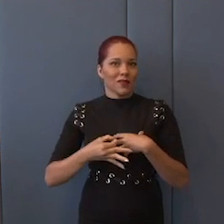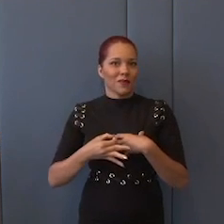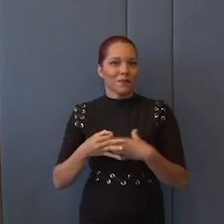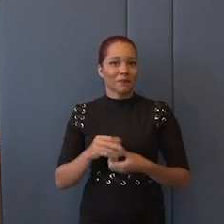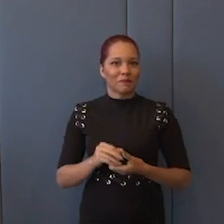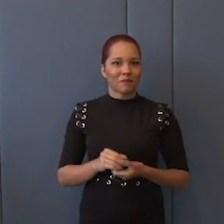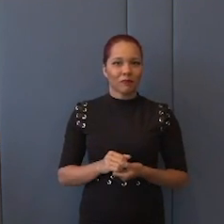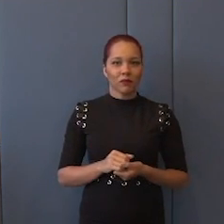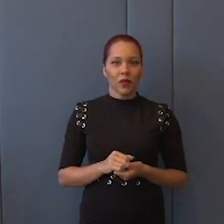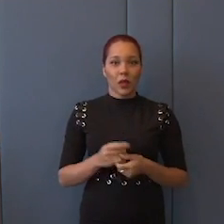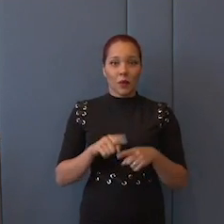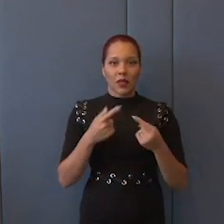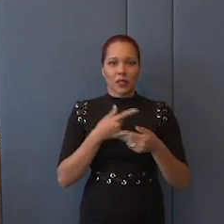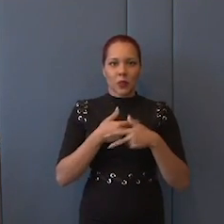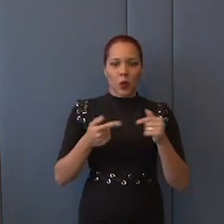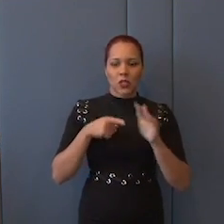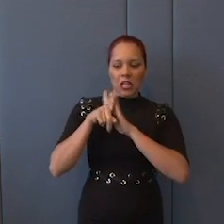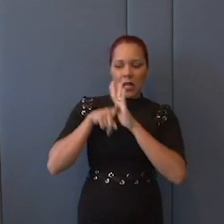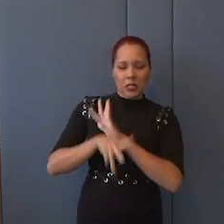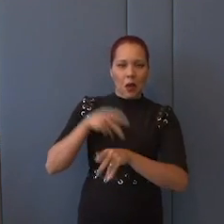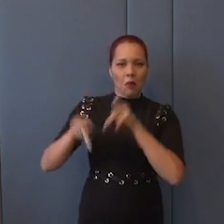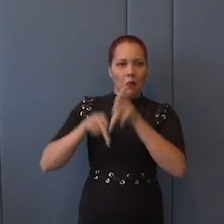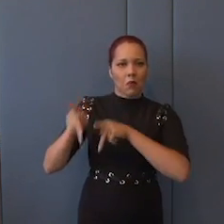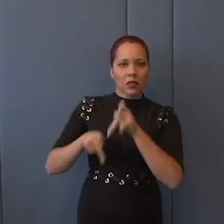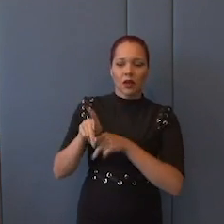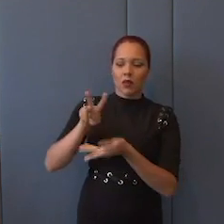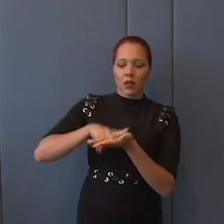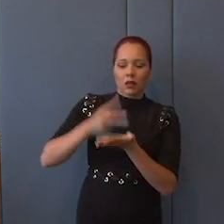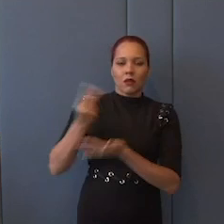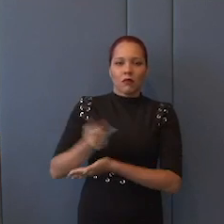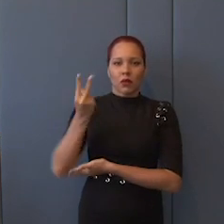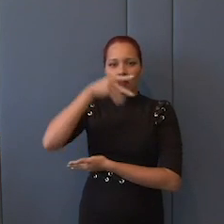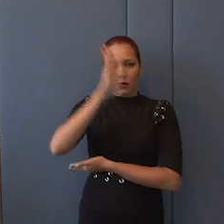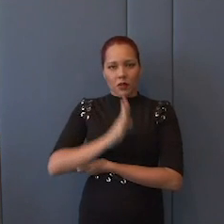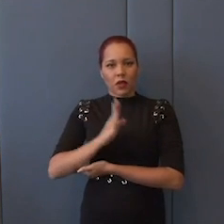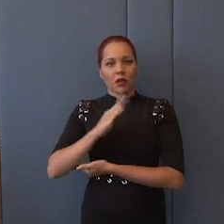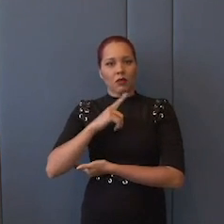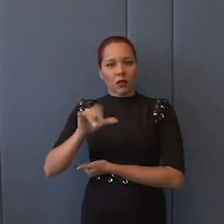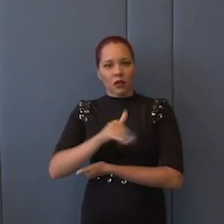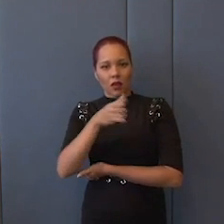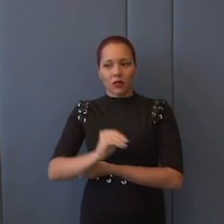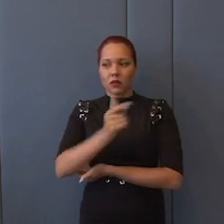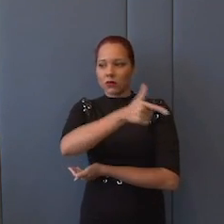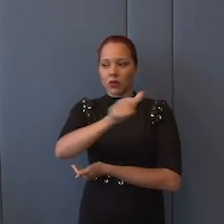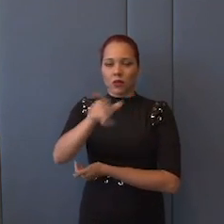mas essa coisa de interpretar o povo, de traduzir os valores brasileiros em ação internacional,